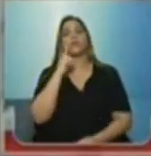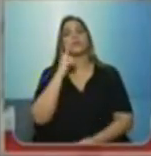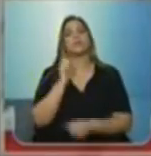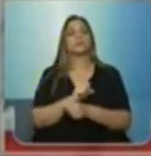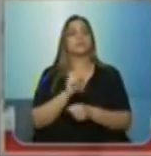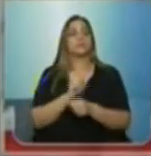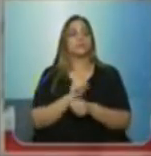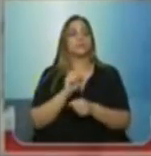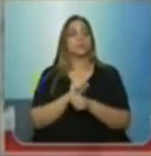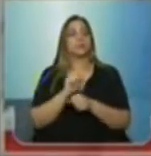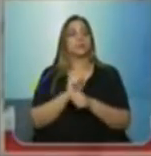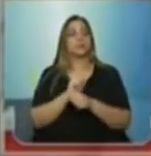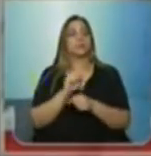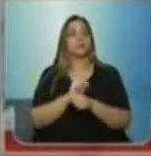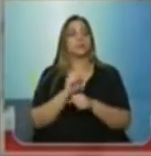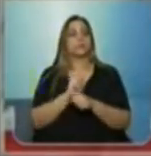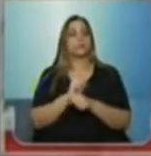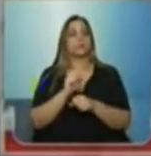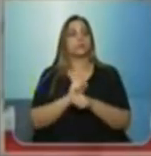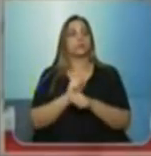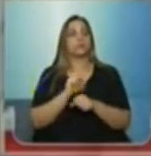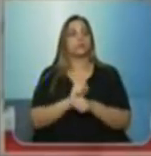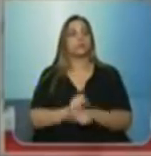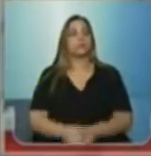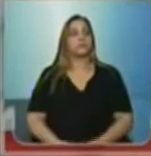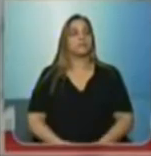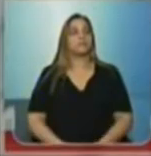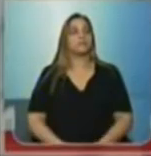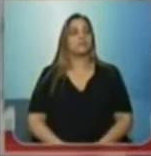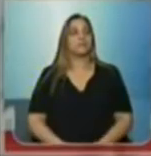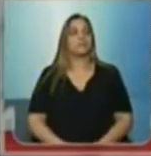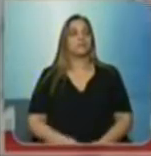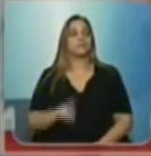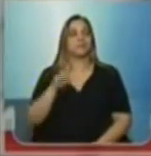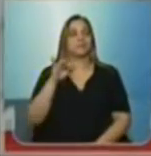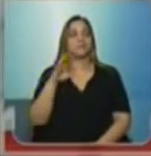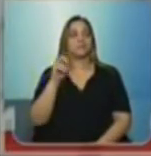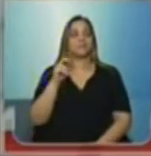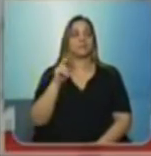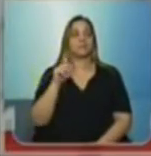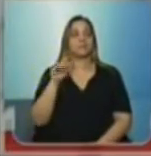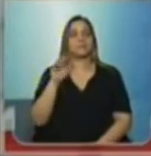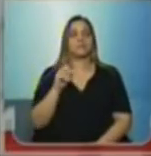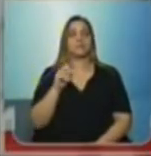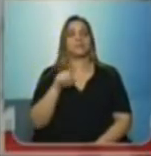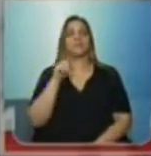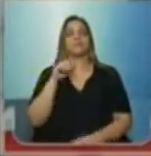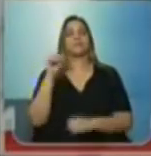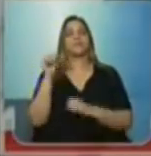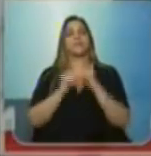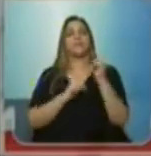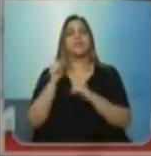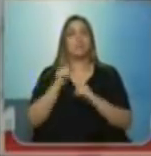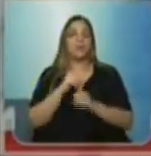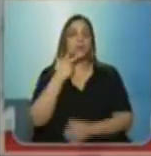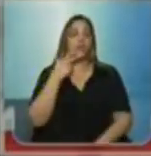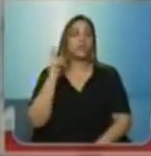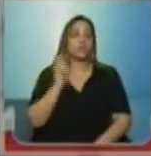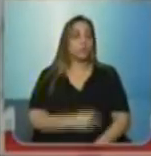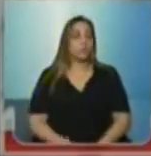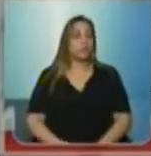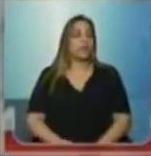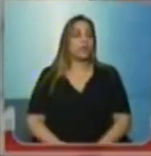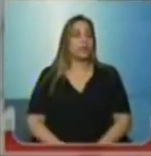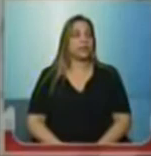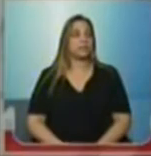contrato, para que não haja vínculo empregatício. Então, os professores da rede estadual trabalham nessas